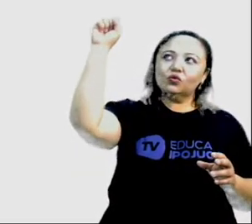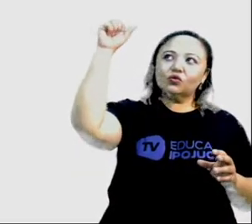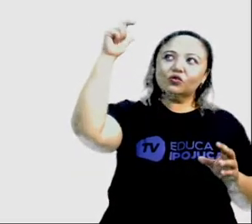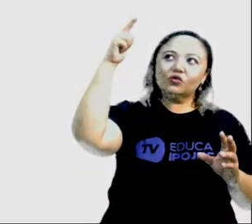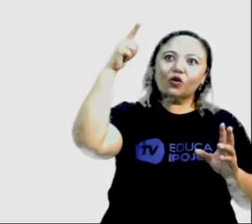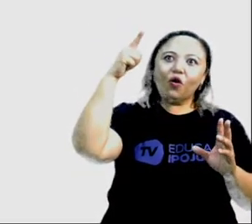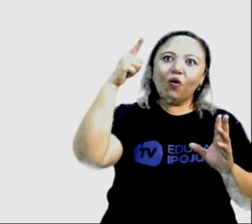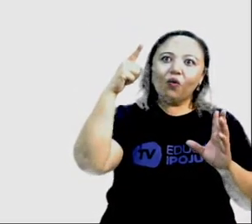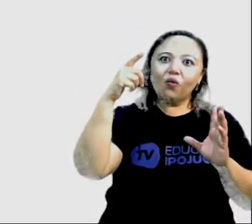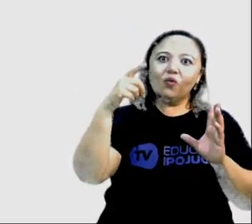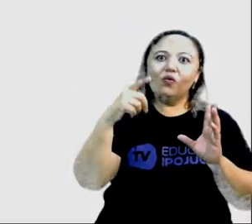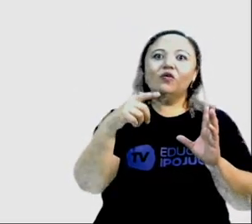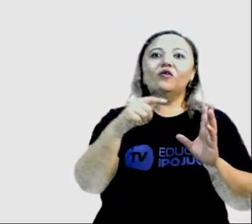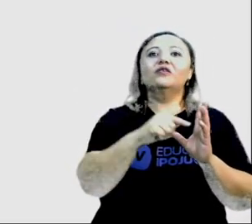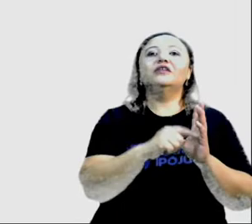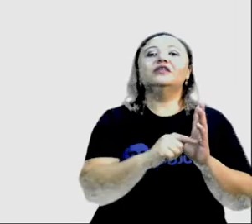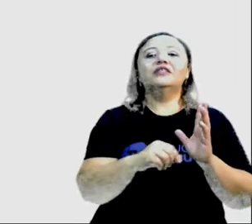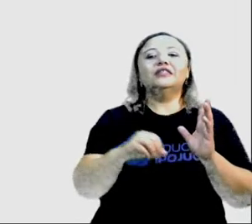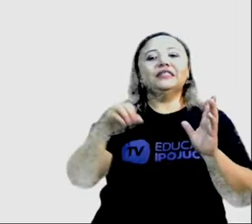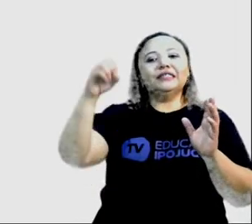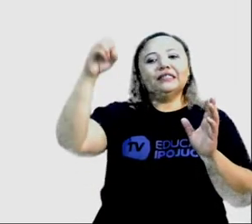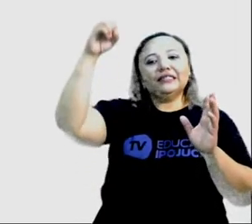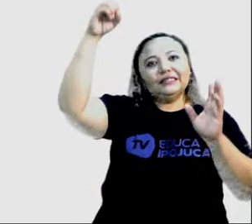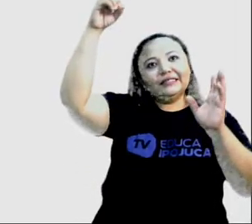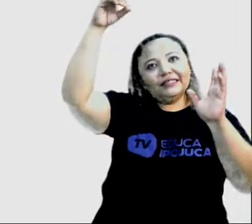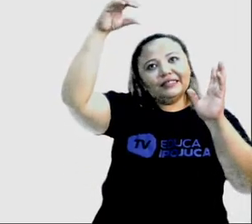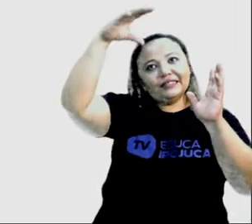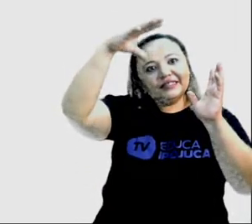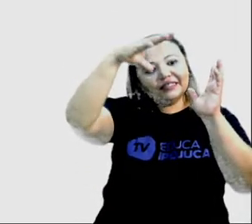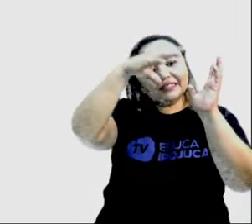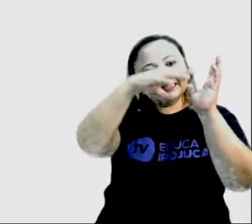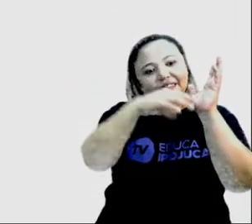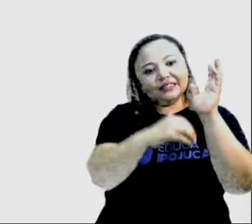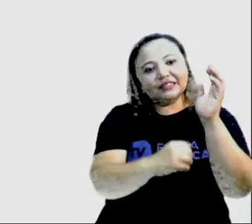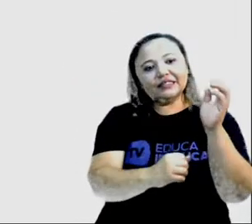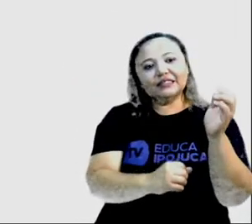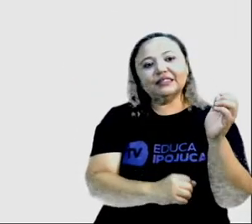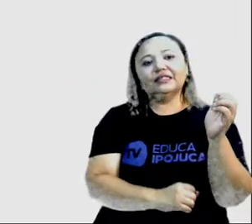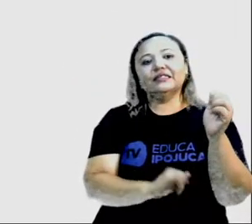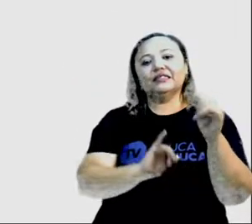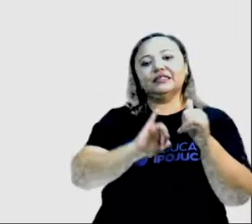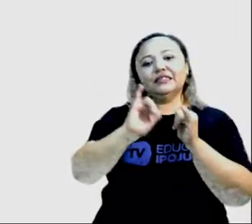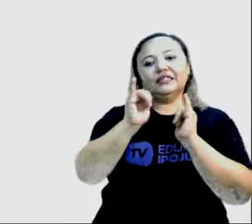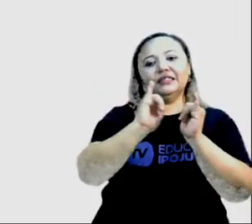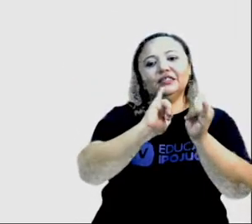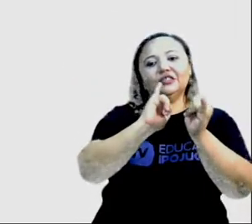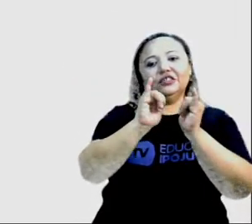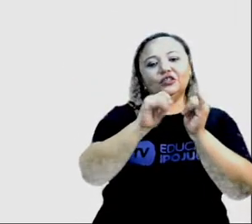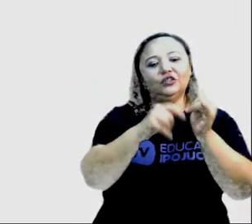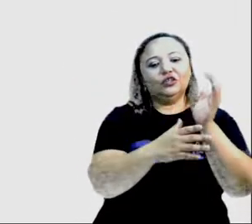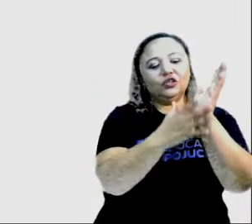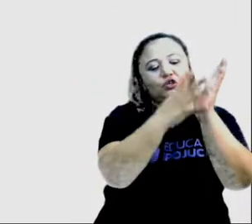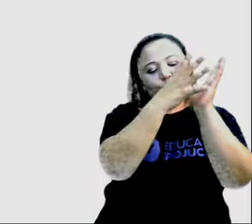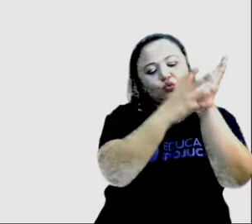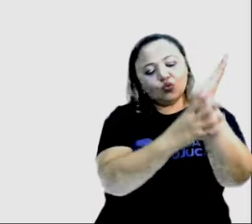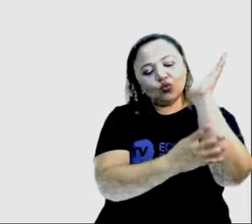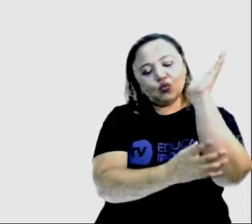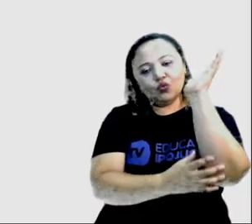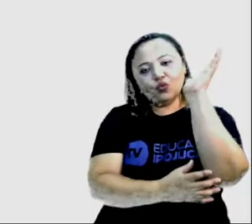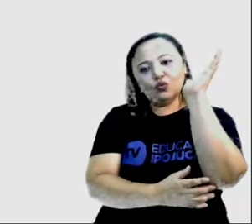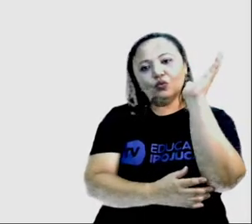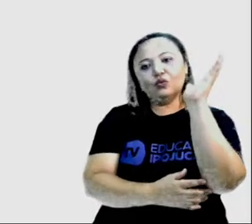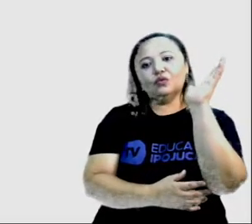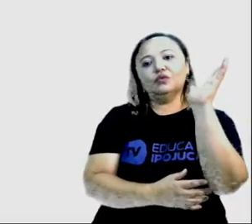é transformada em energia no corpo, né, das plantas, através da